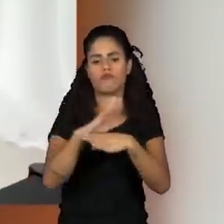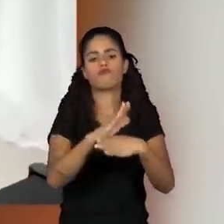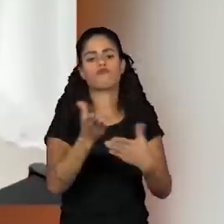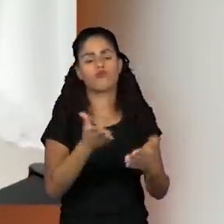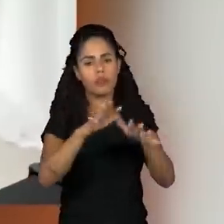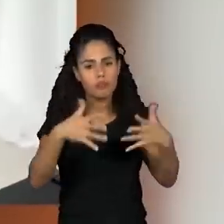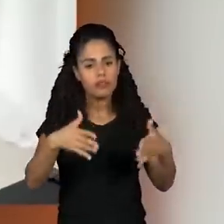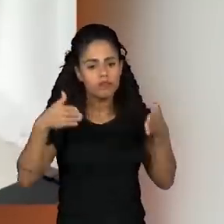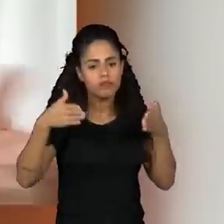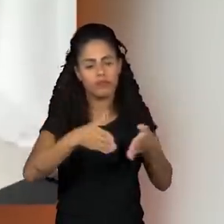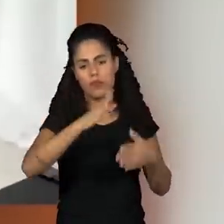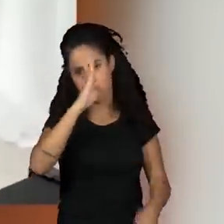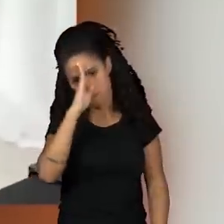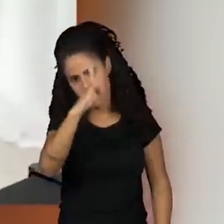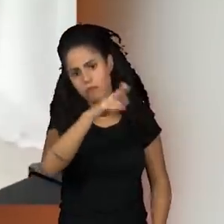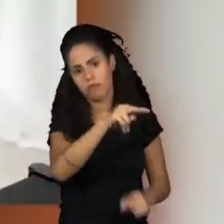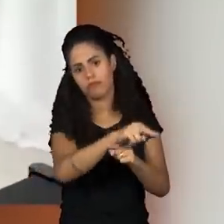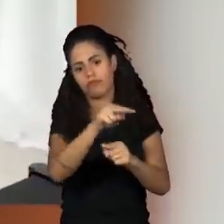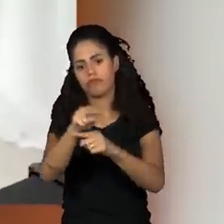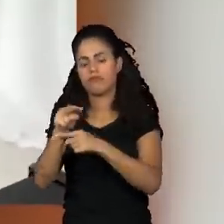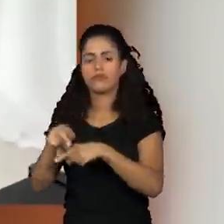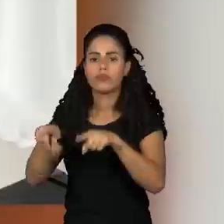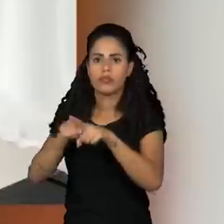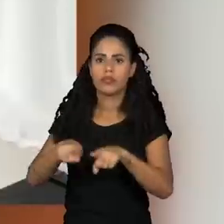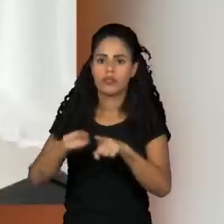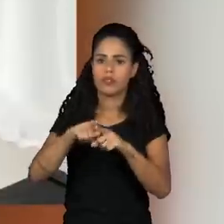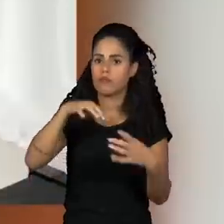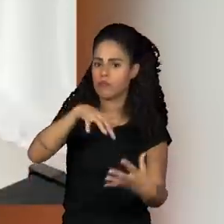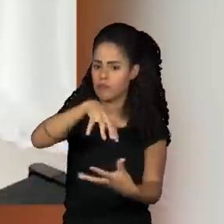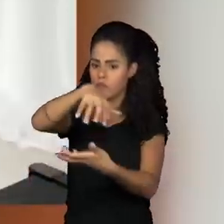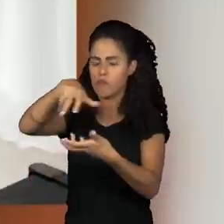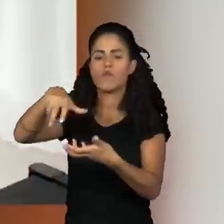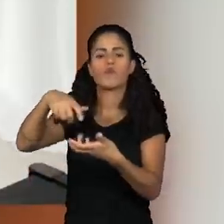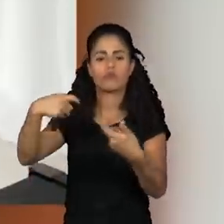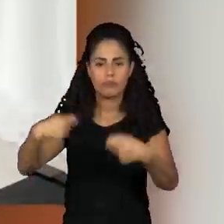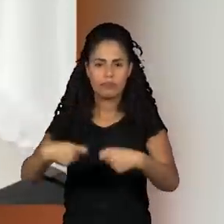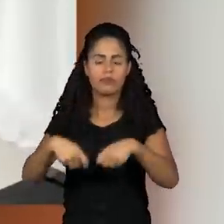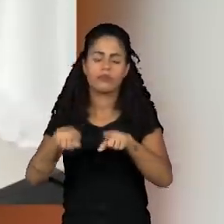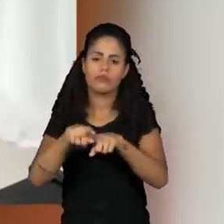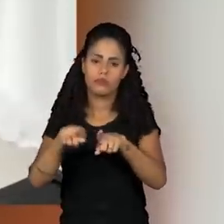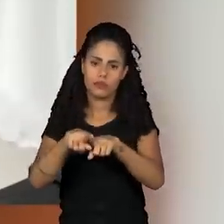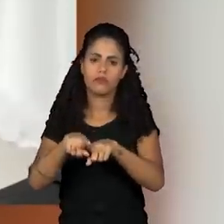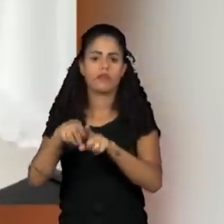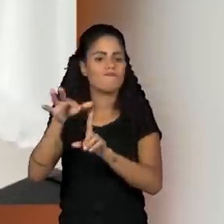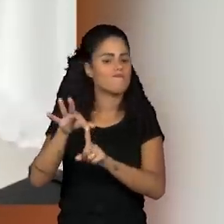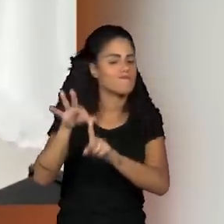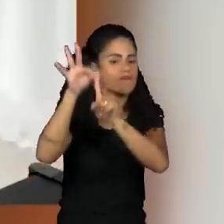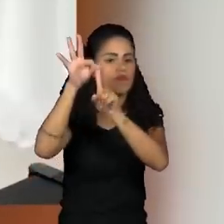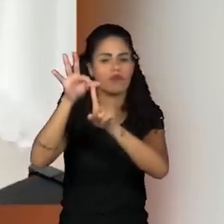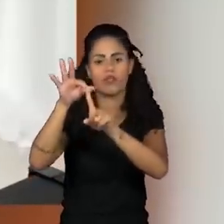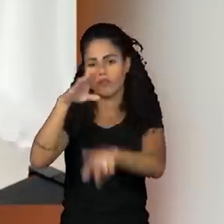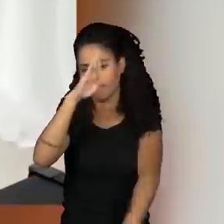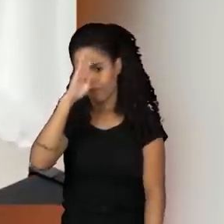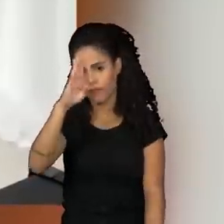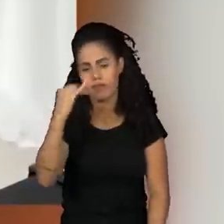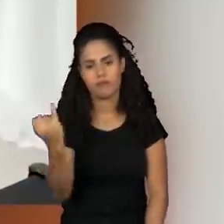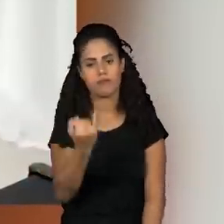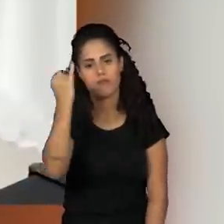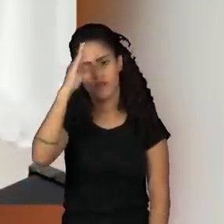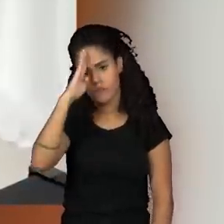devem sim ganhar destaque no Brasil, como tem ganhado no resto do mundo. E precisam ser prioridade no país,